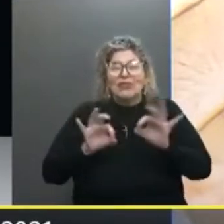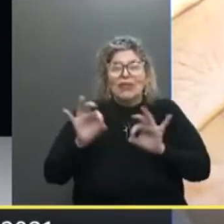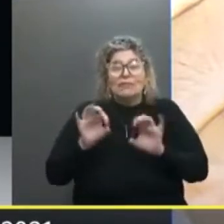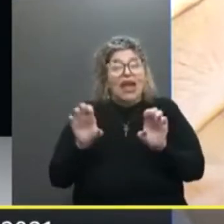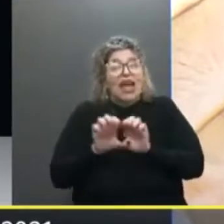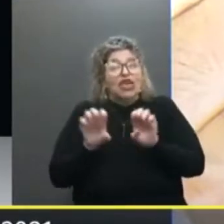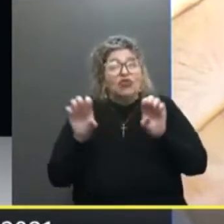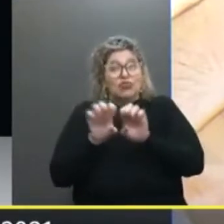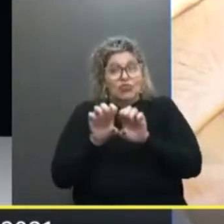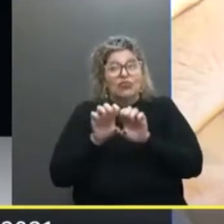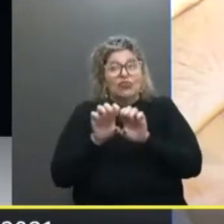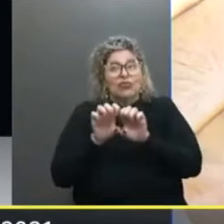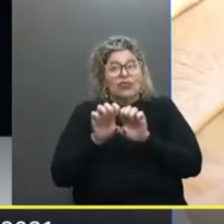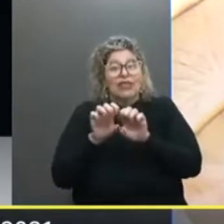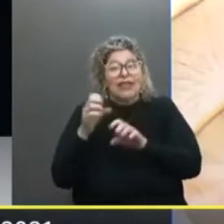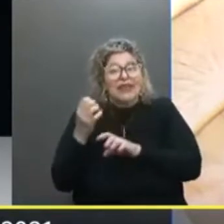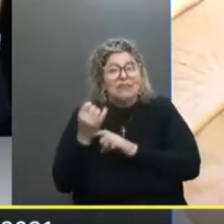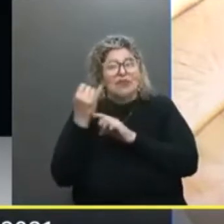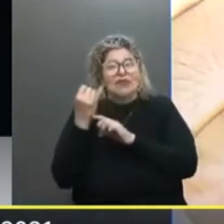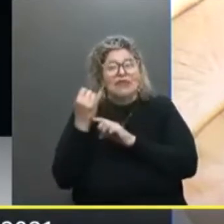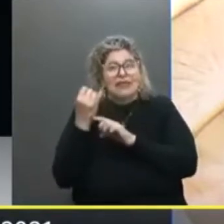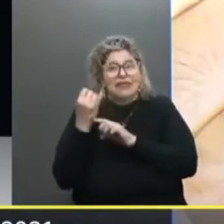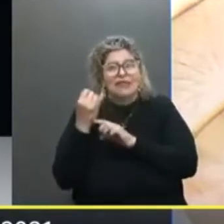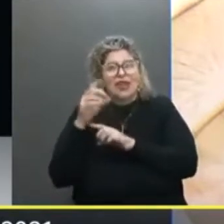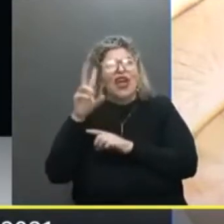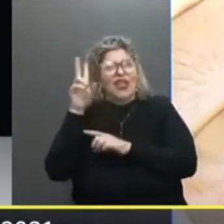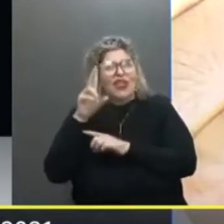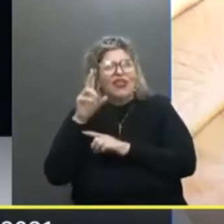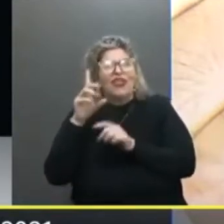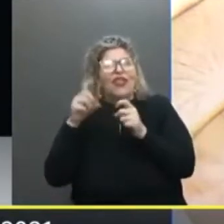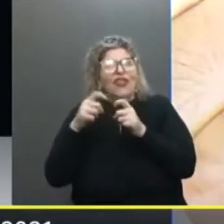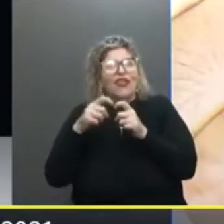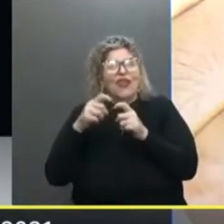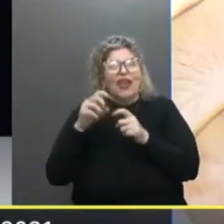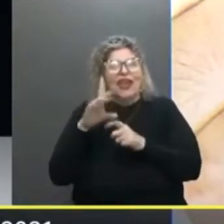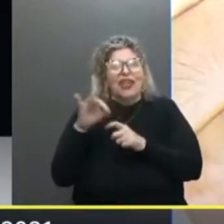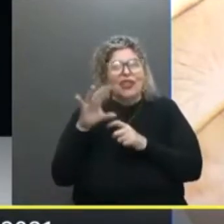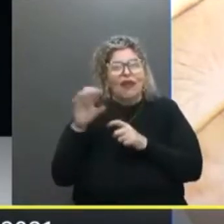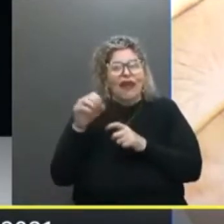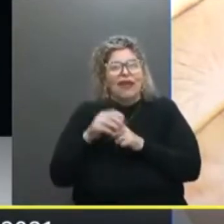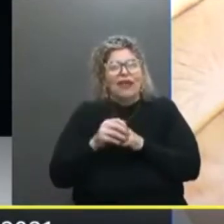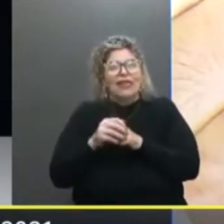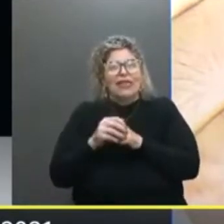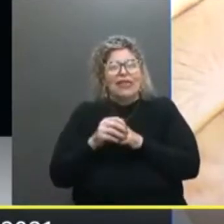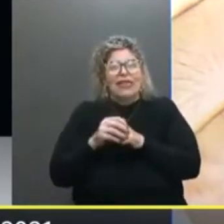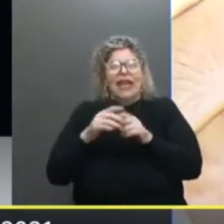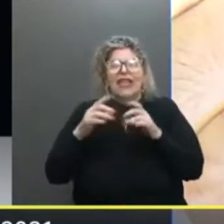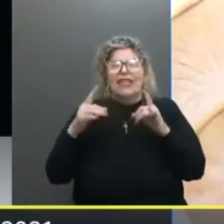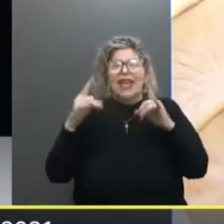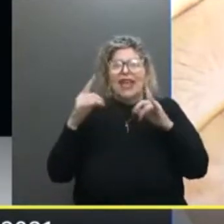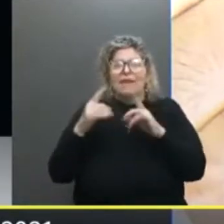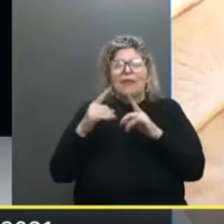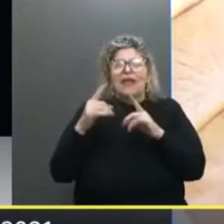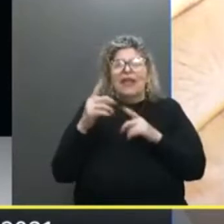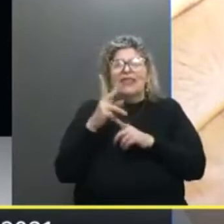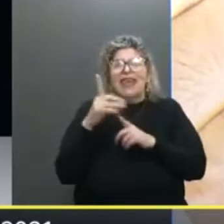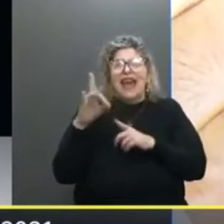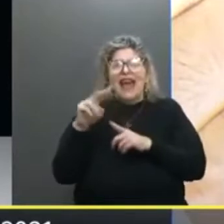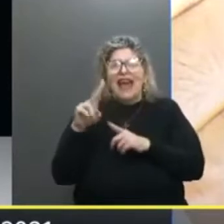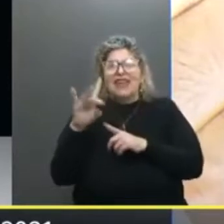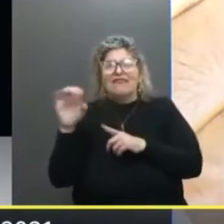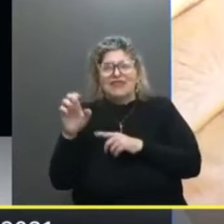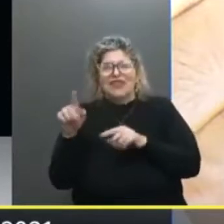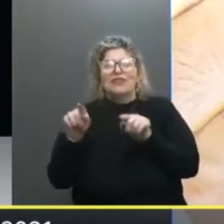estrutura Que foi uma estrutura Bastante importante O doutor Eduardo Vai se lembrar bem disso Nós criamos Desde drive-thru Até uma parceria Com a